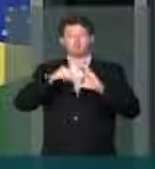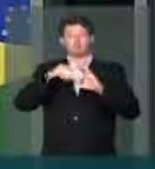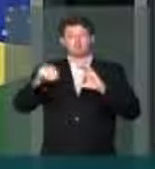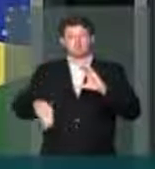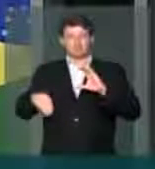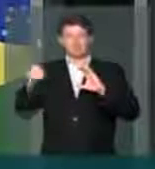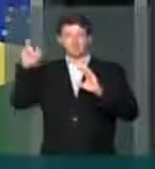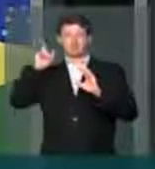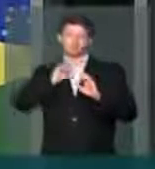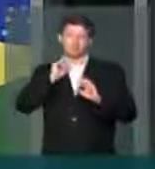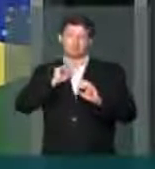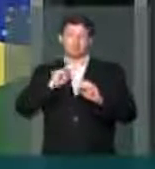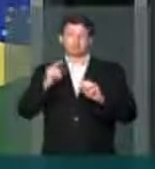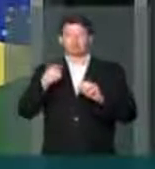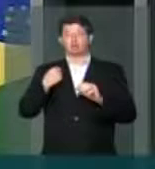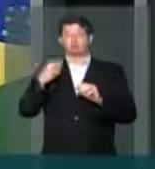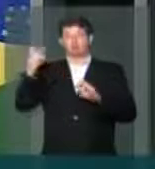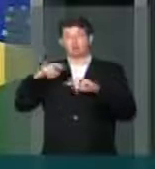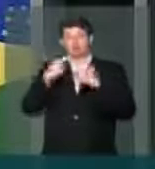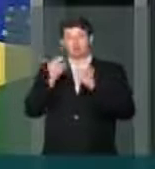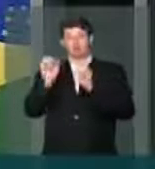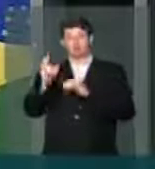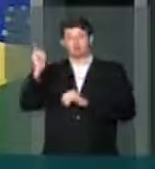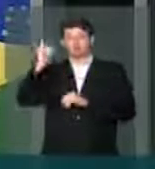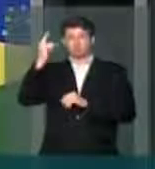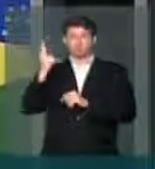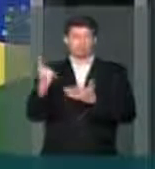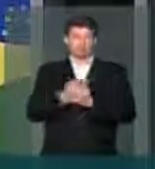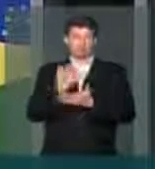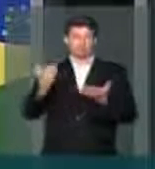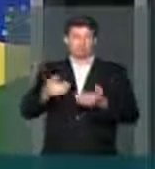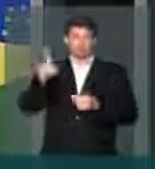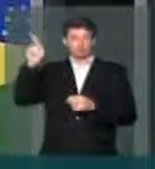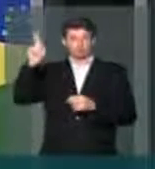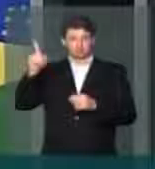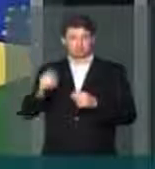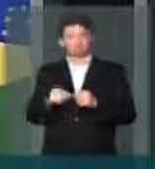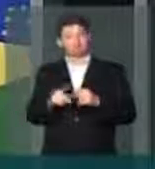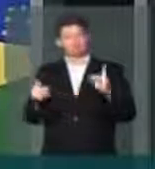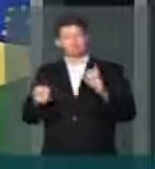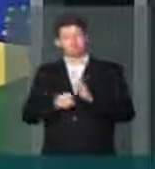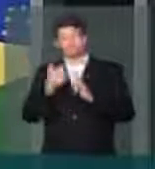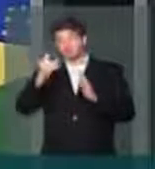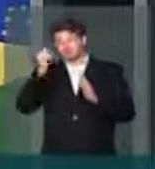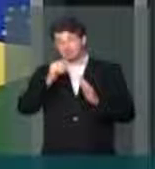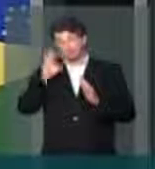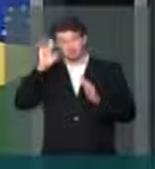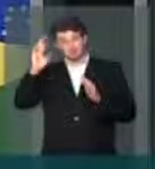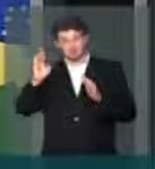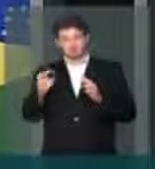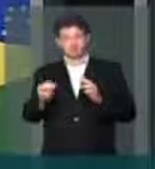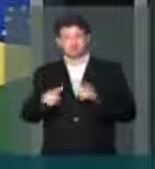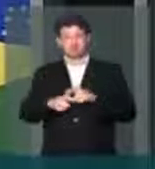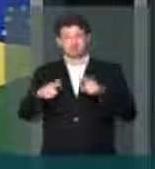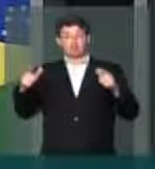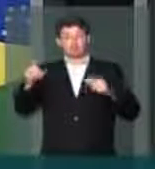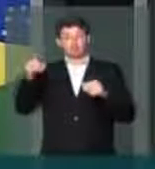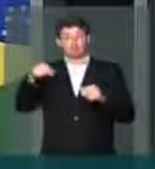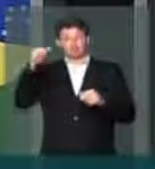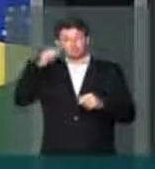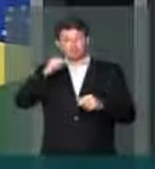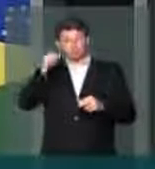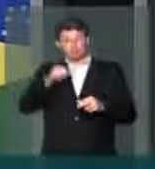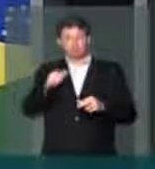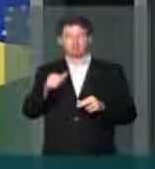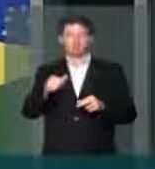ausência nessa reunião da educação tão importante, onde muitas mulheres, especialmente na sua grande maioria, mulheres,